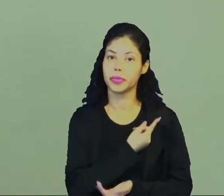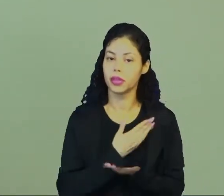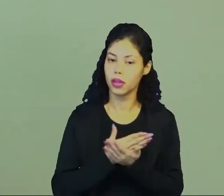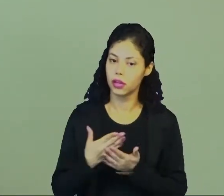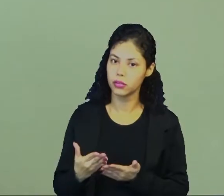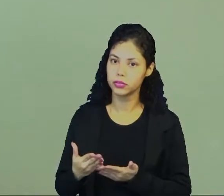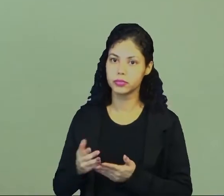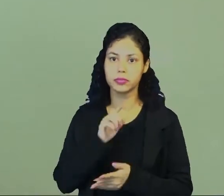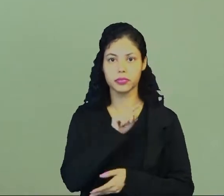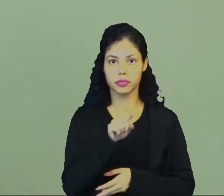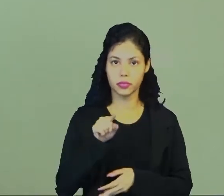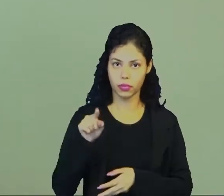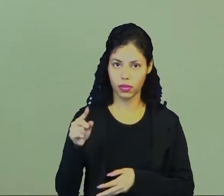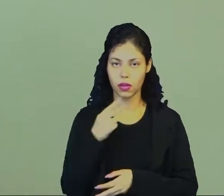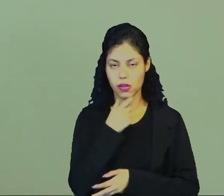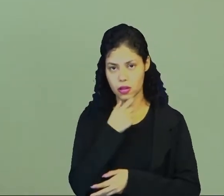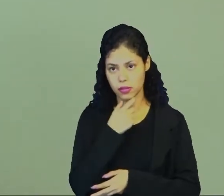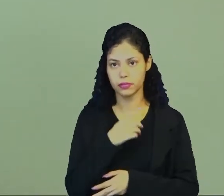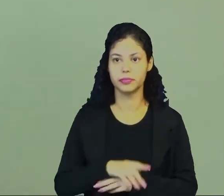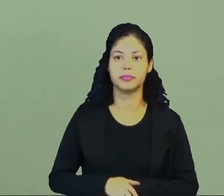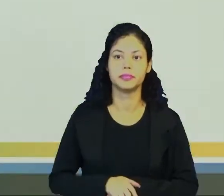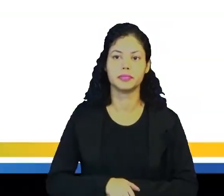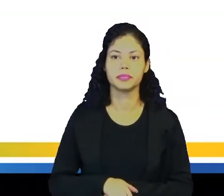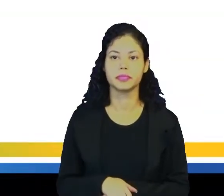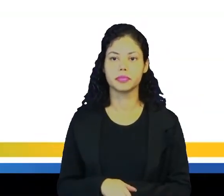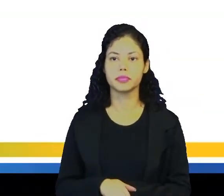punctuation in English, ok?